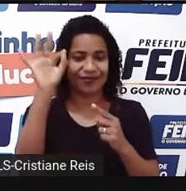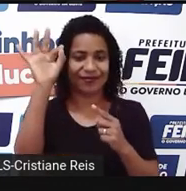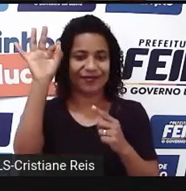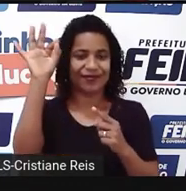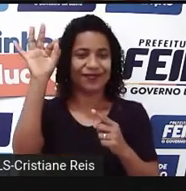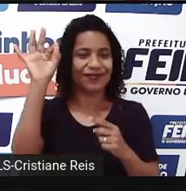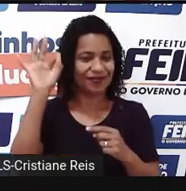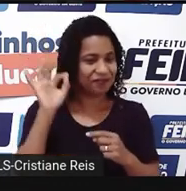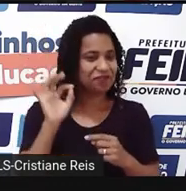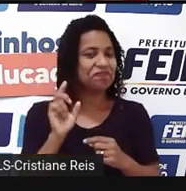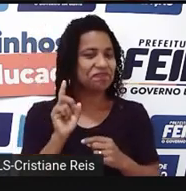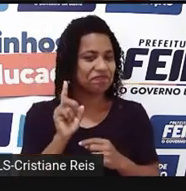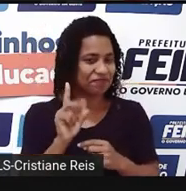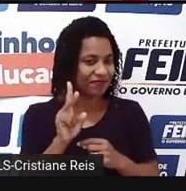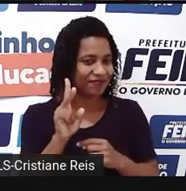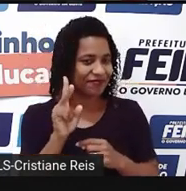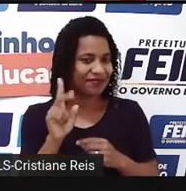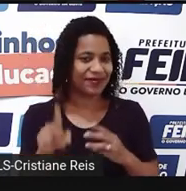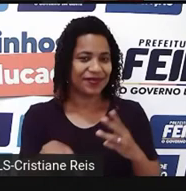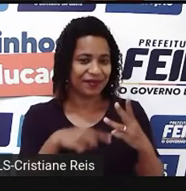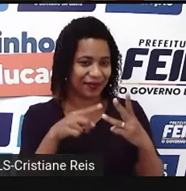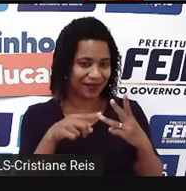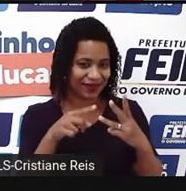Ok, next one.